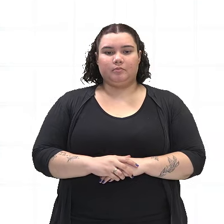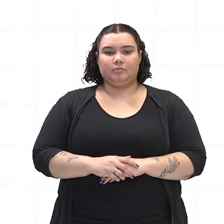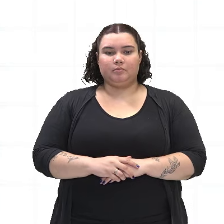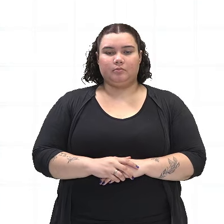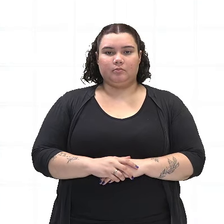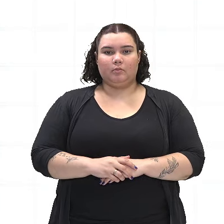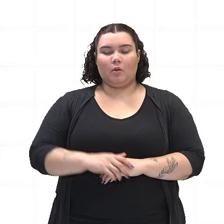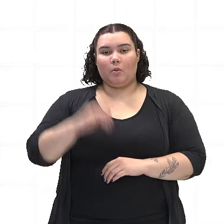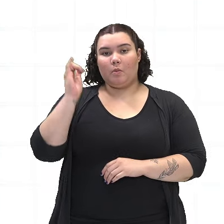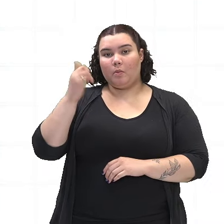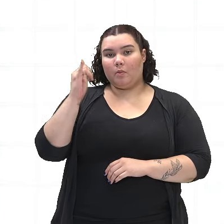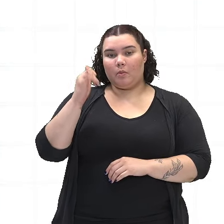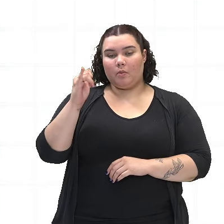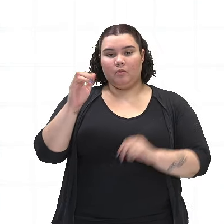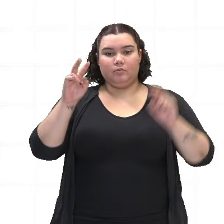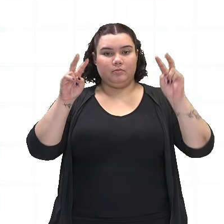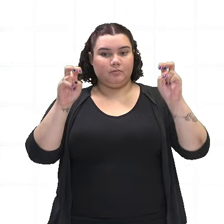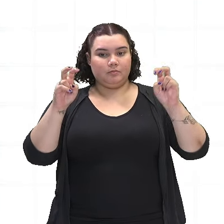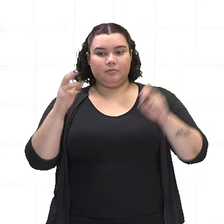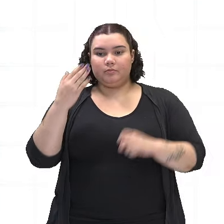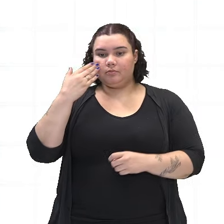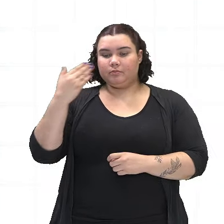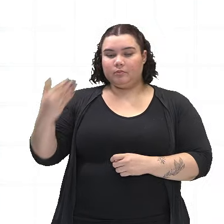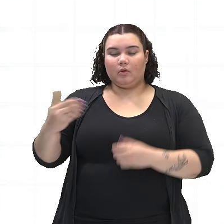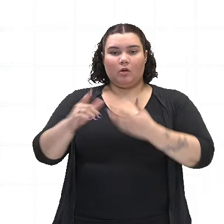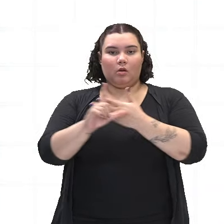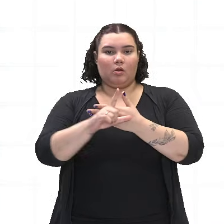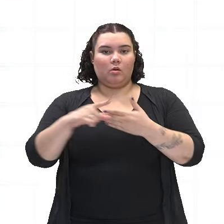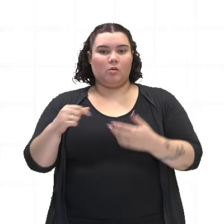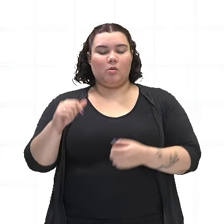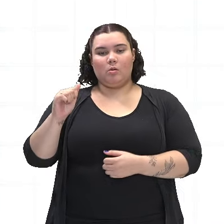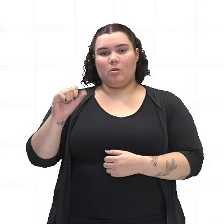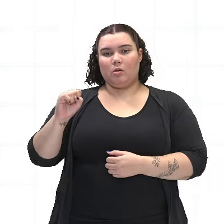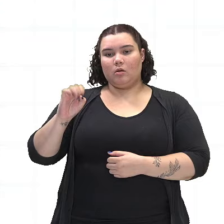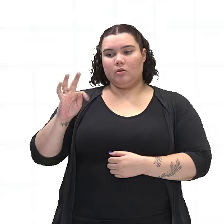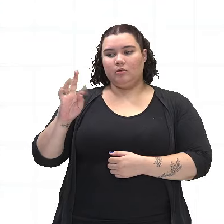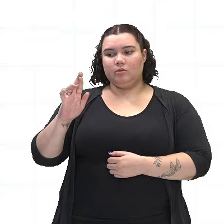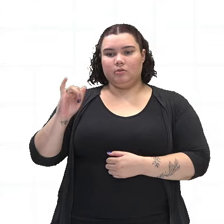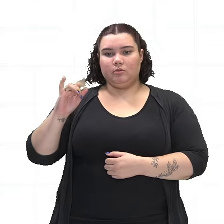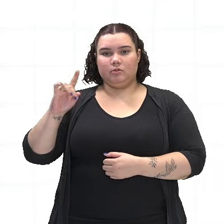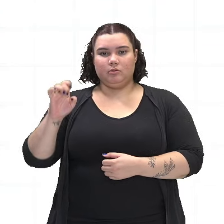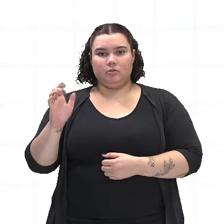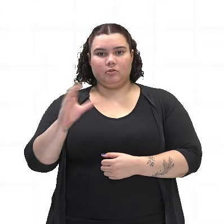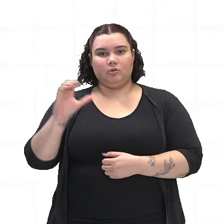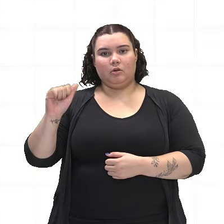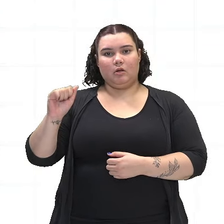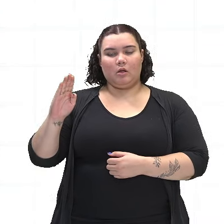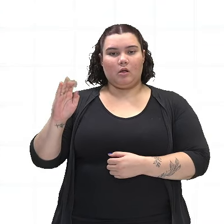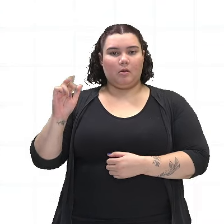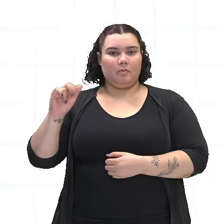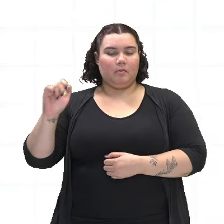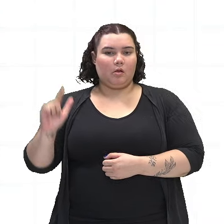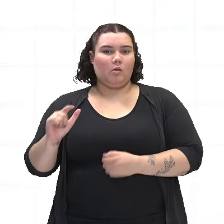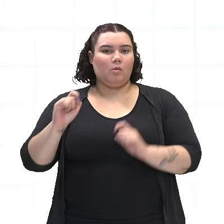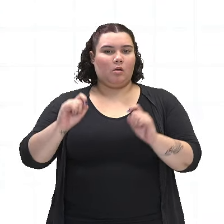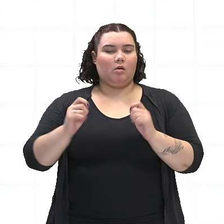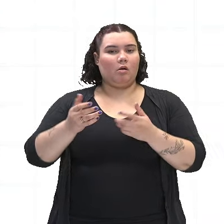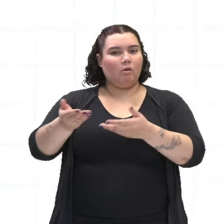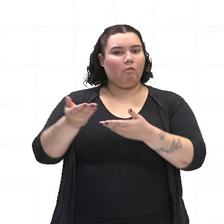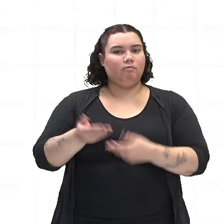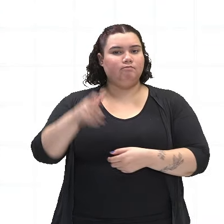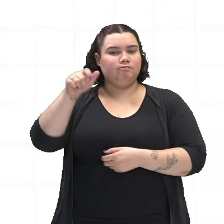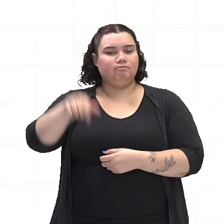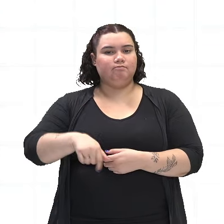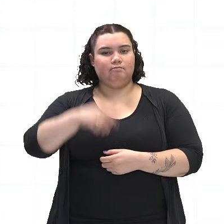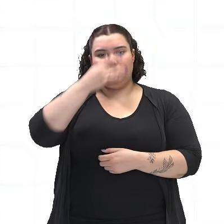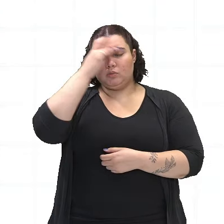Esse conto, né? É da autora, Astrid Cabral, ela convida o leitor a refletir